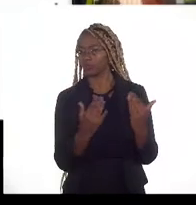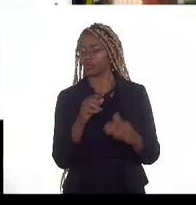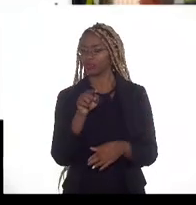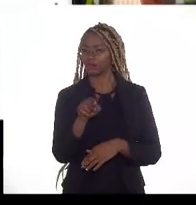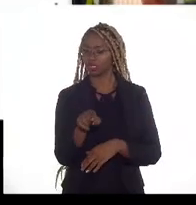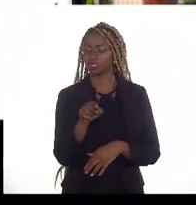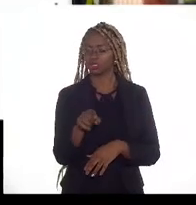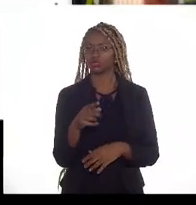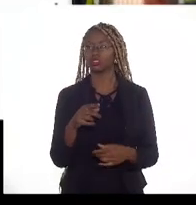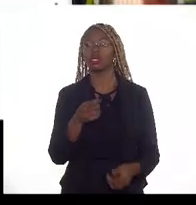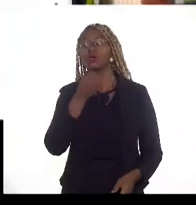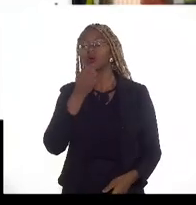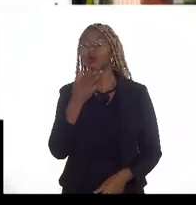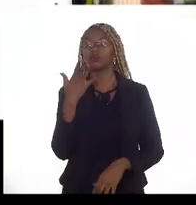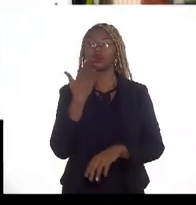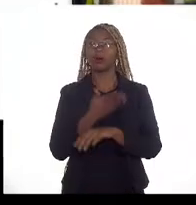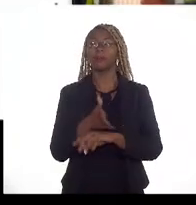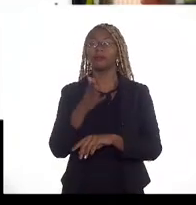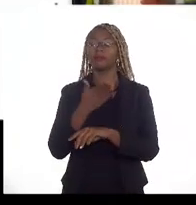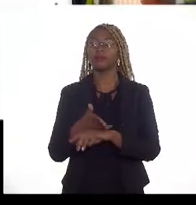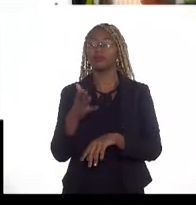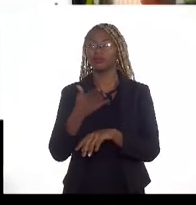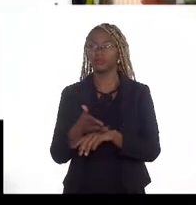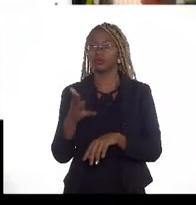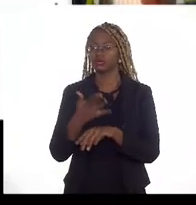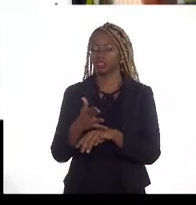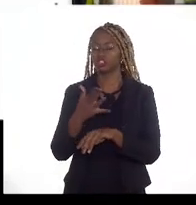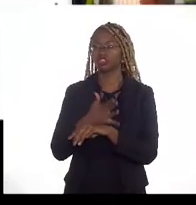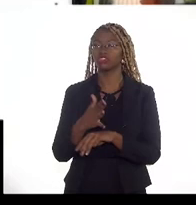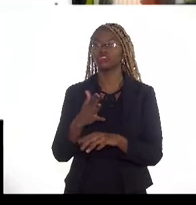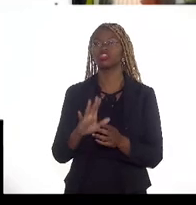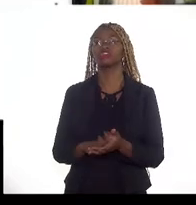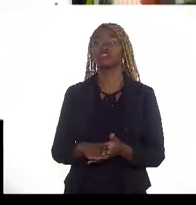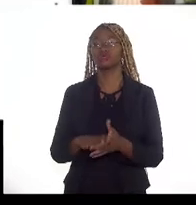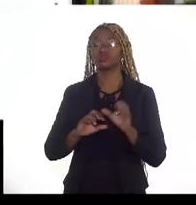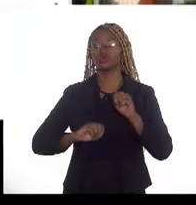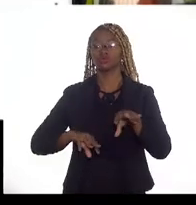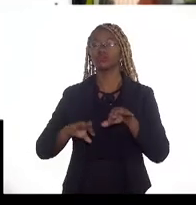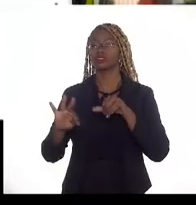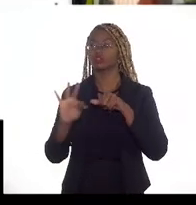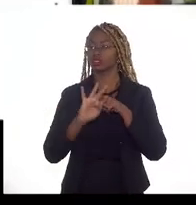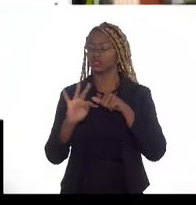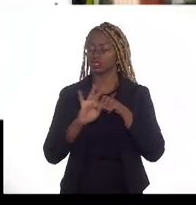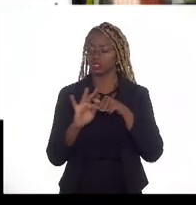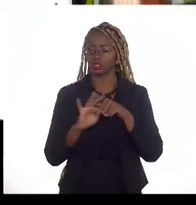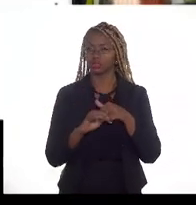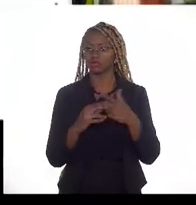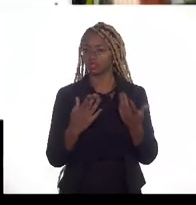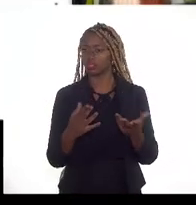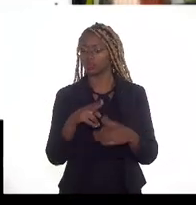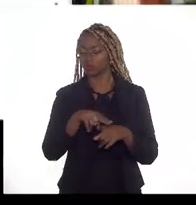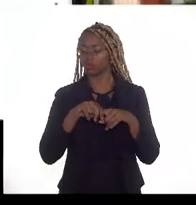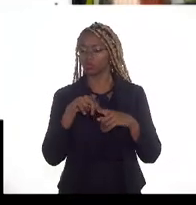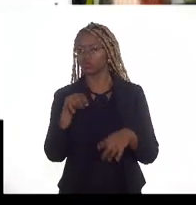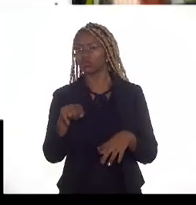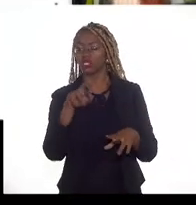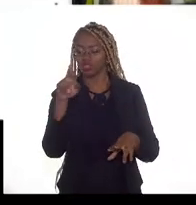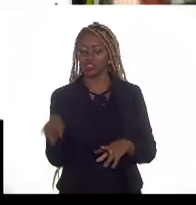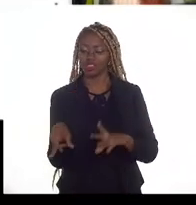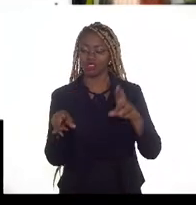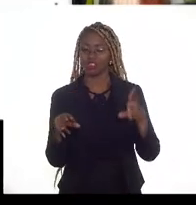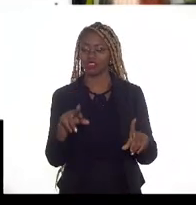são as boas práticas da indústria, que elas são as universais e o conhecimento técnico. Então, gente, dentro desse contexto, entendendo as diferenças, pode